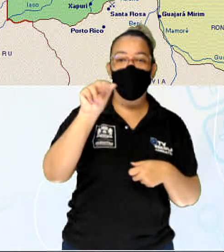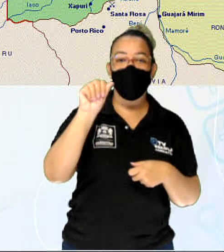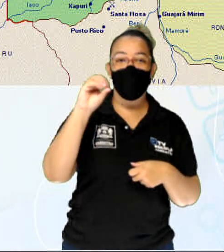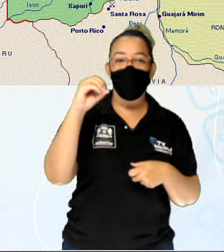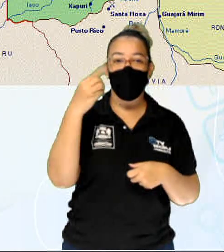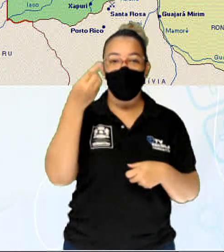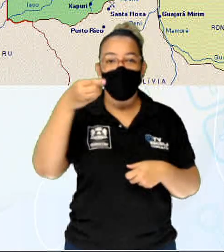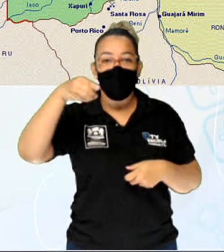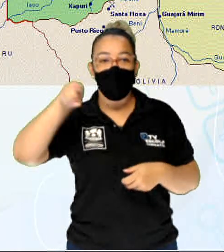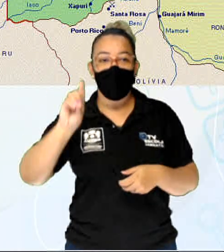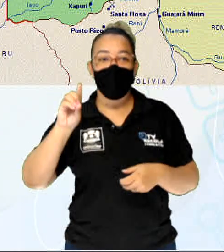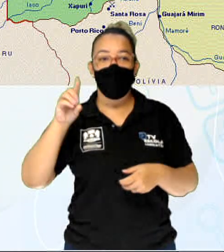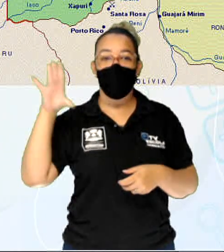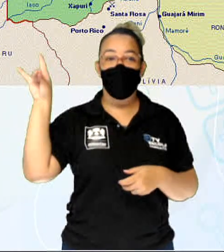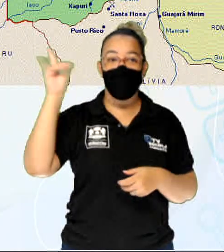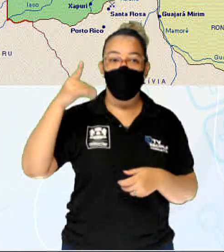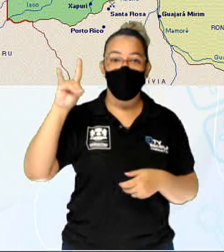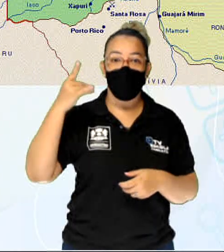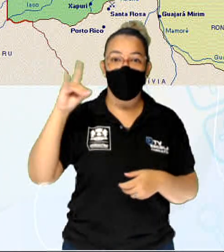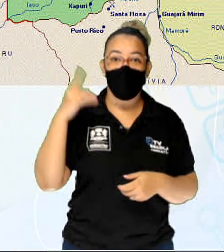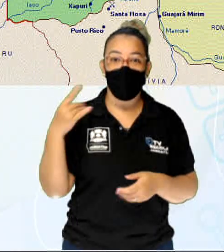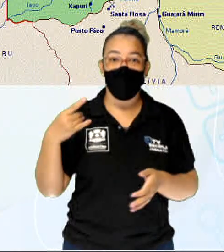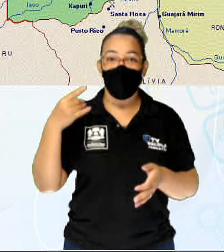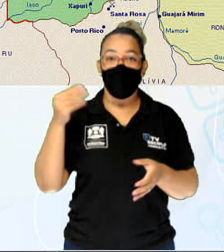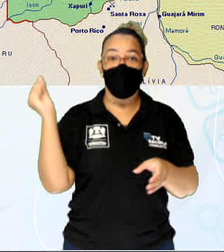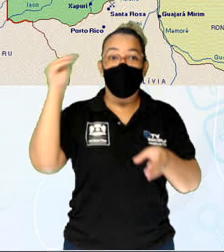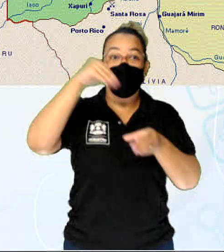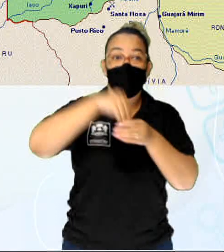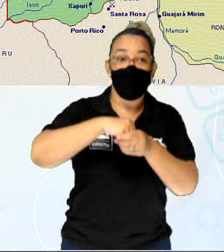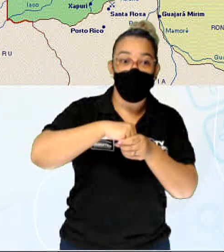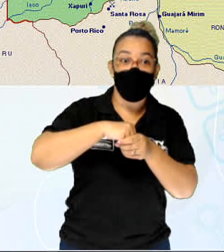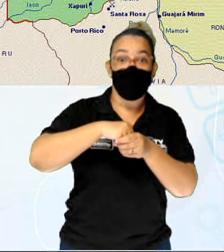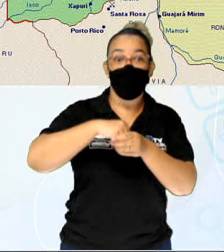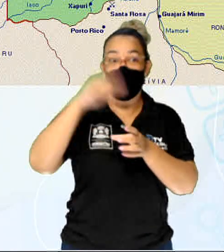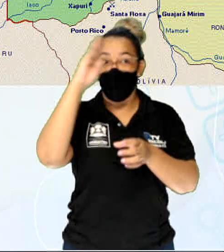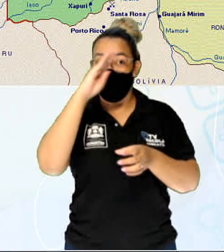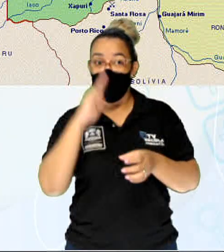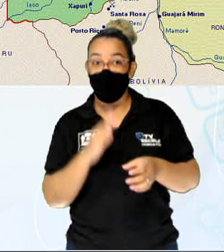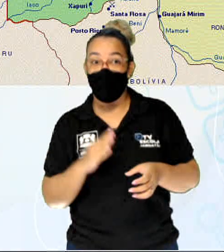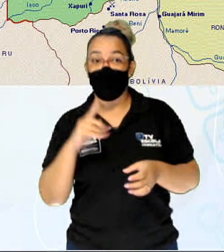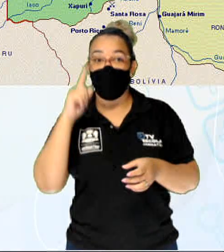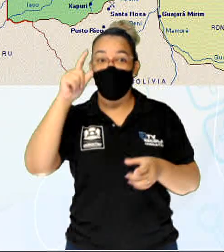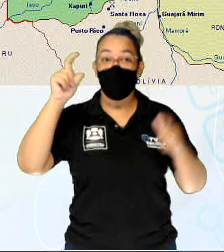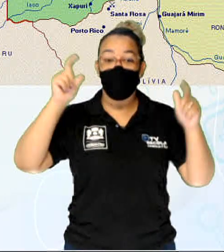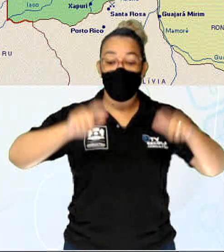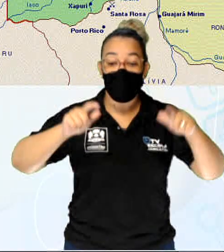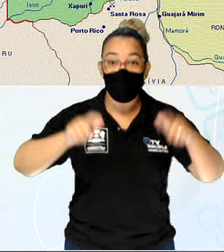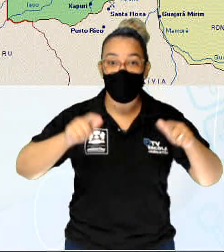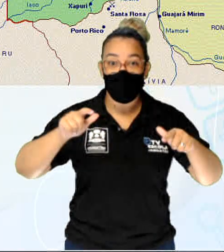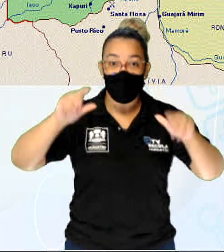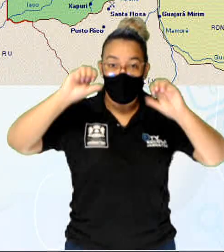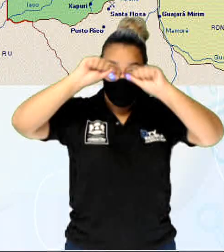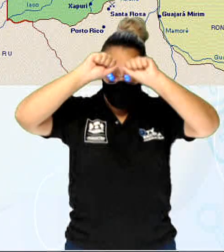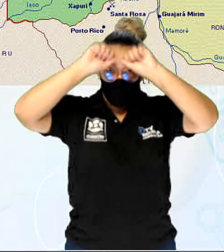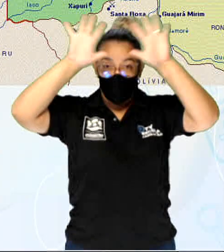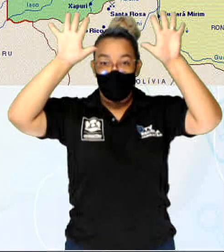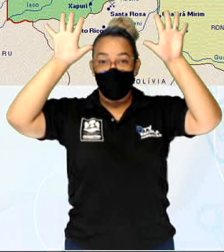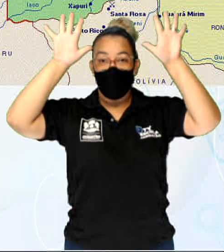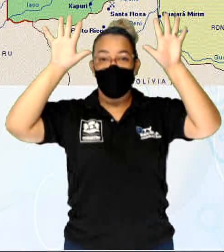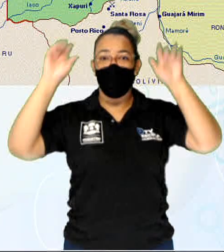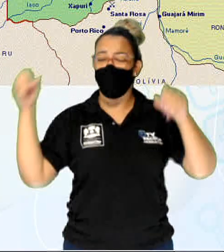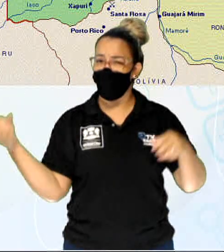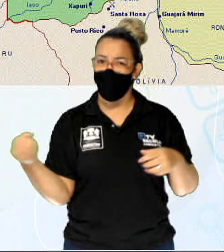incorpora ao Brasil o território hoje do Acre, do Estado do Acre. Então, o Estado do Acre é um Estado novo,